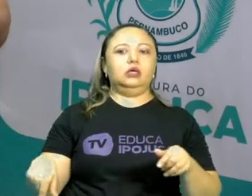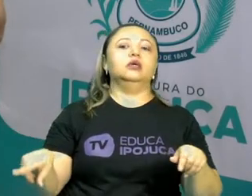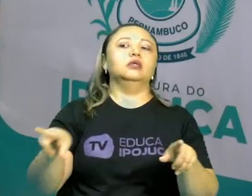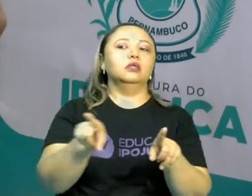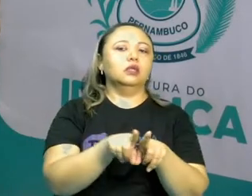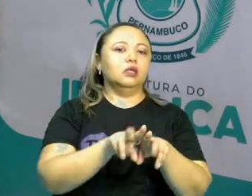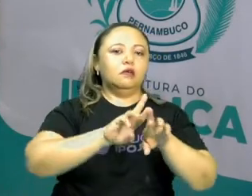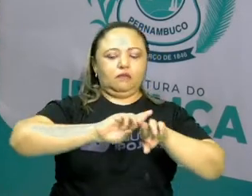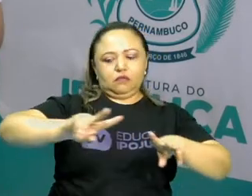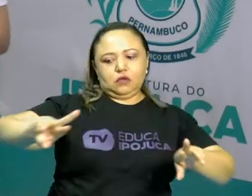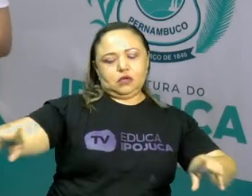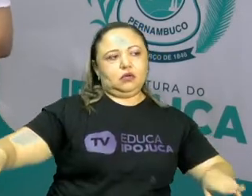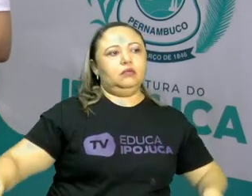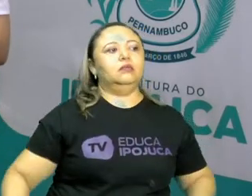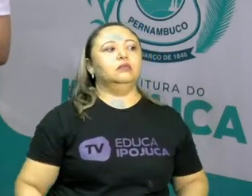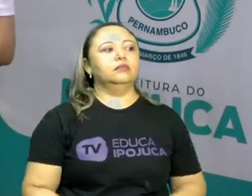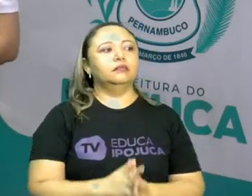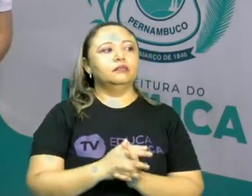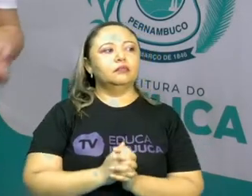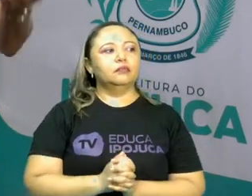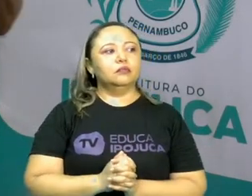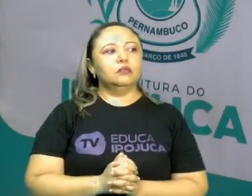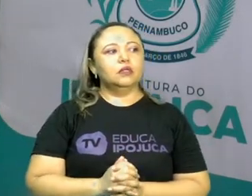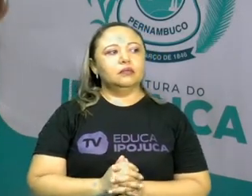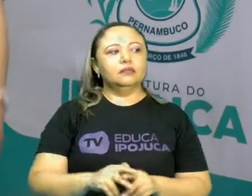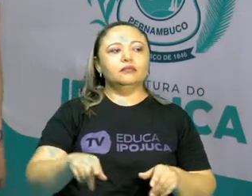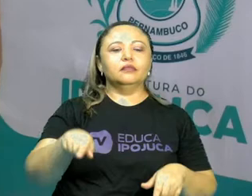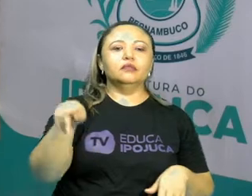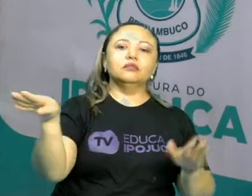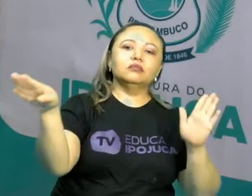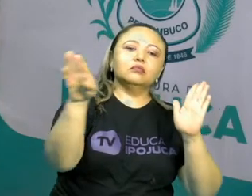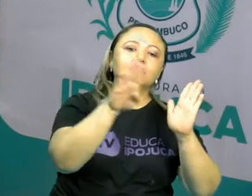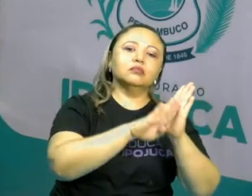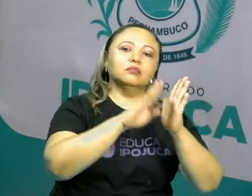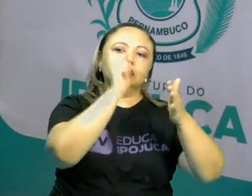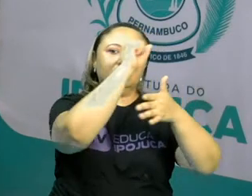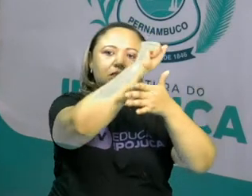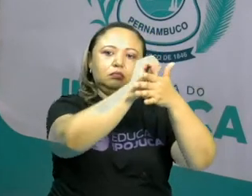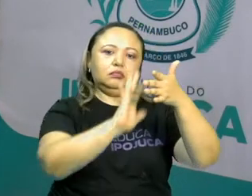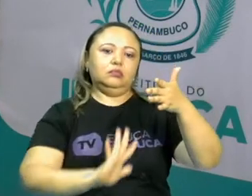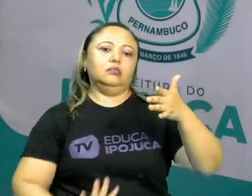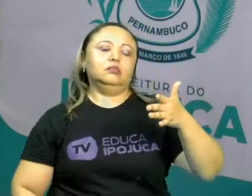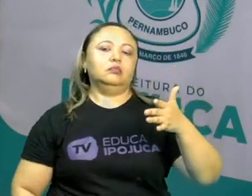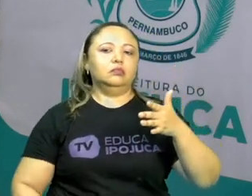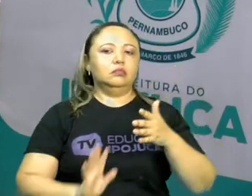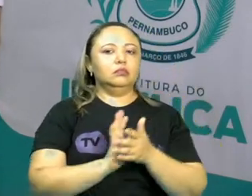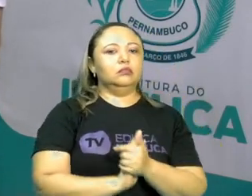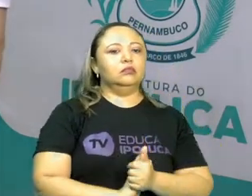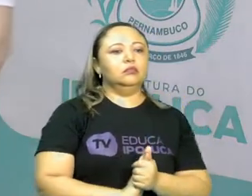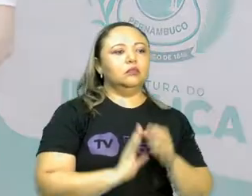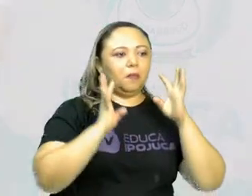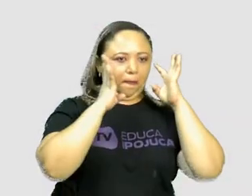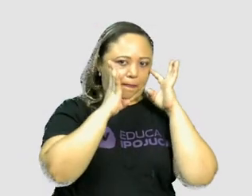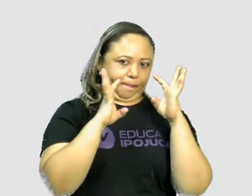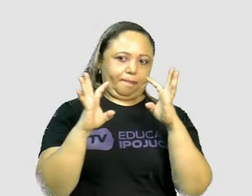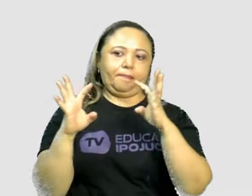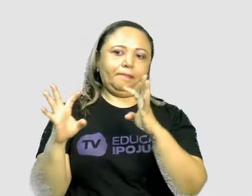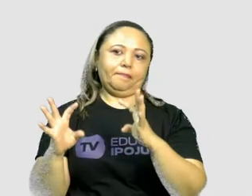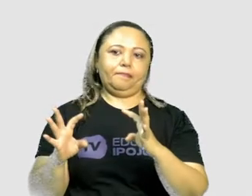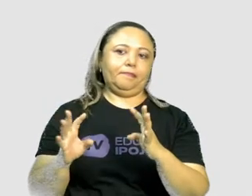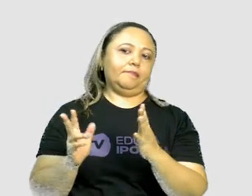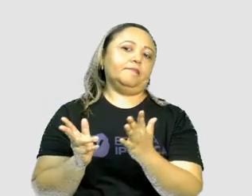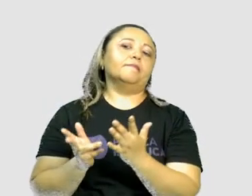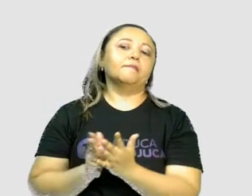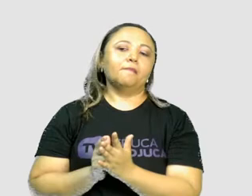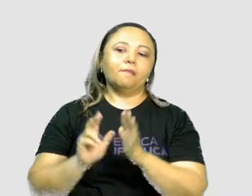em vários sites, pessoal. E aí chegou a hora do nosso desafio. Observem bem aí essa